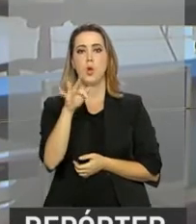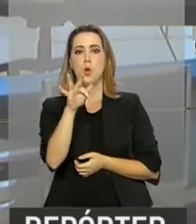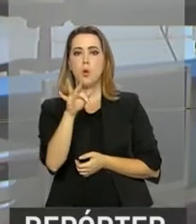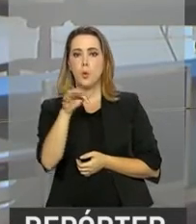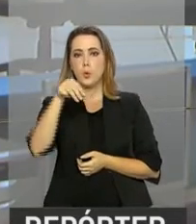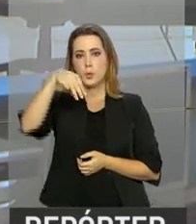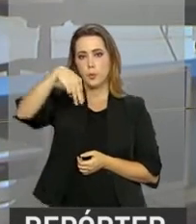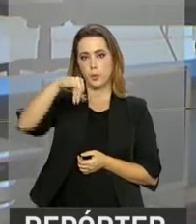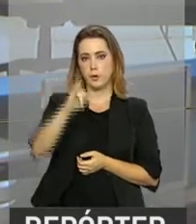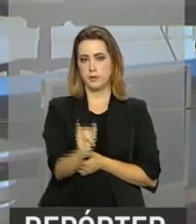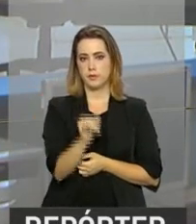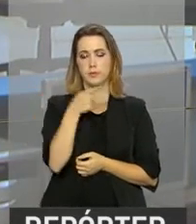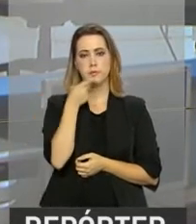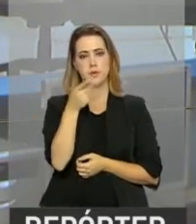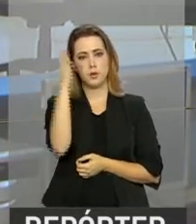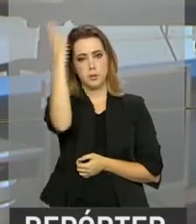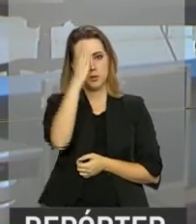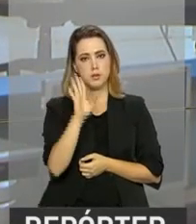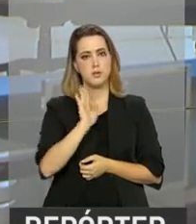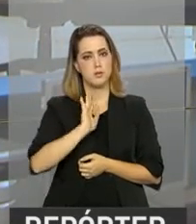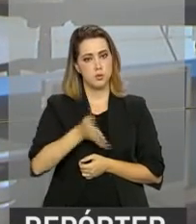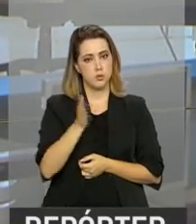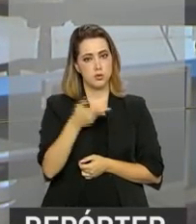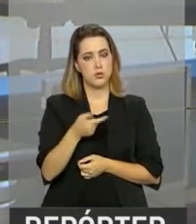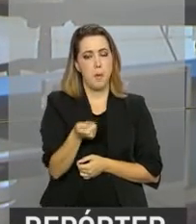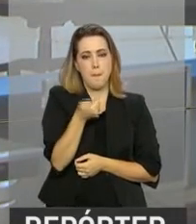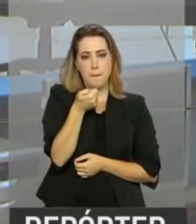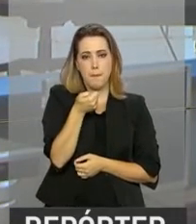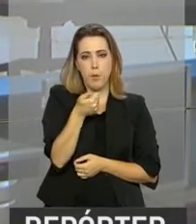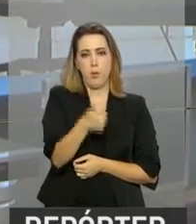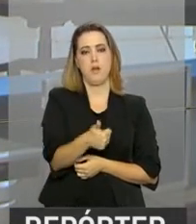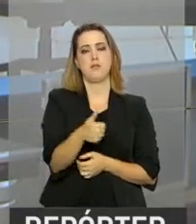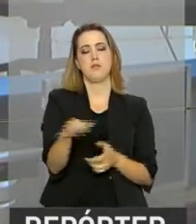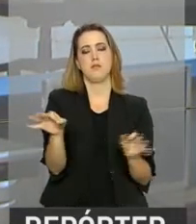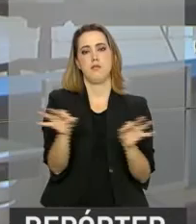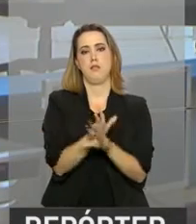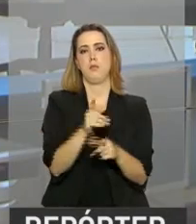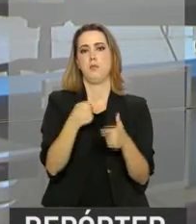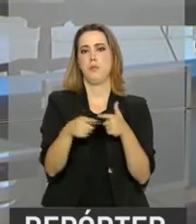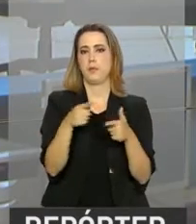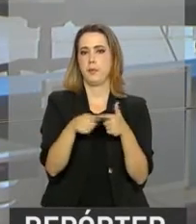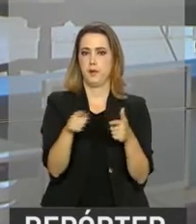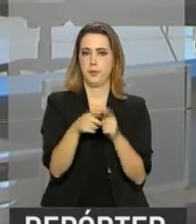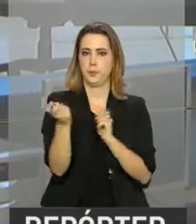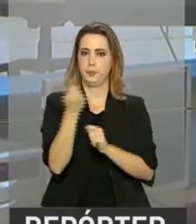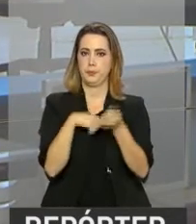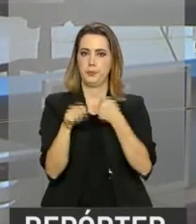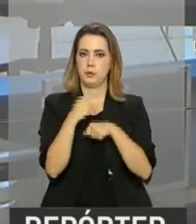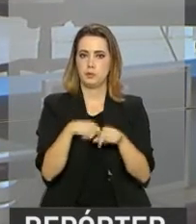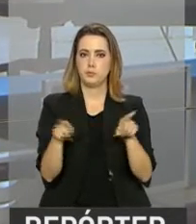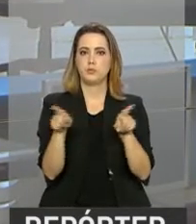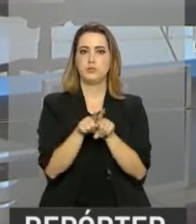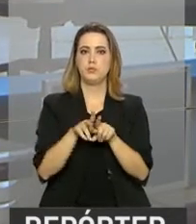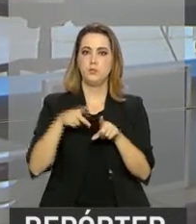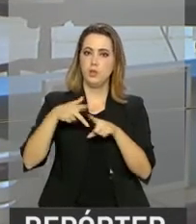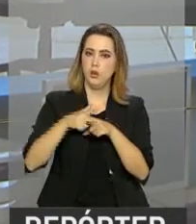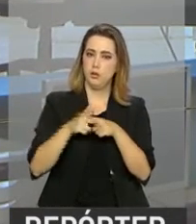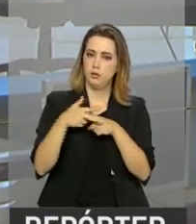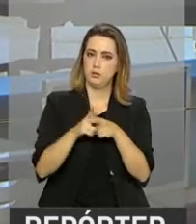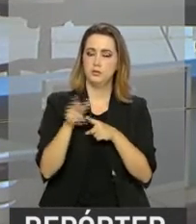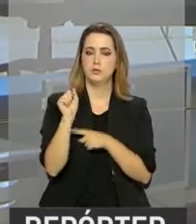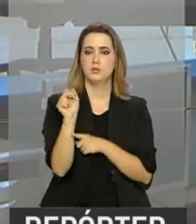Internacional avalia que o Brasil está perto de sair da recessão. Segundo o FMI, as reformas fiscal e da Previdência são